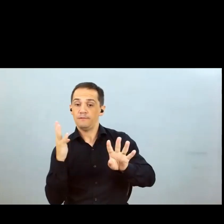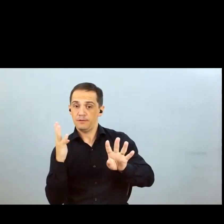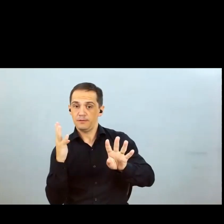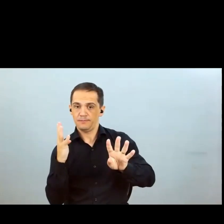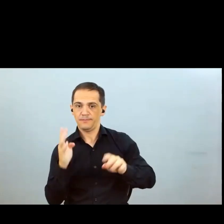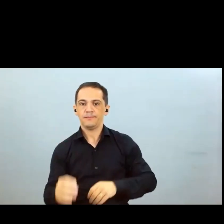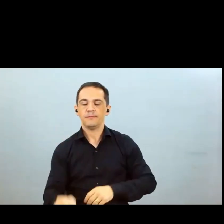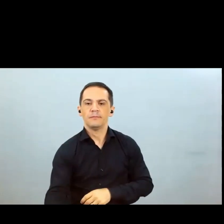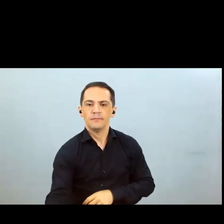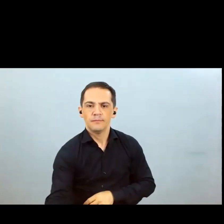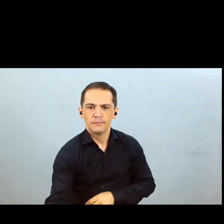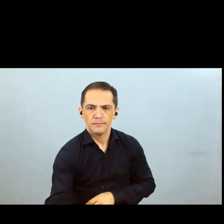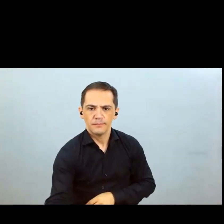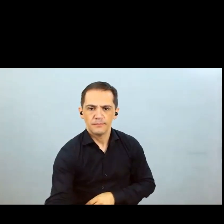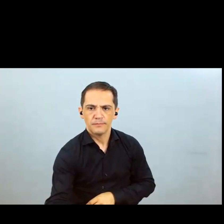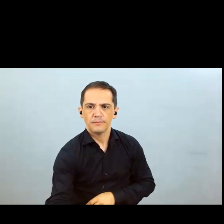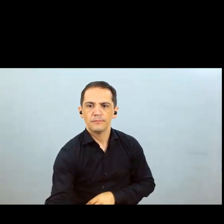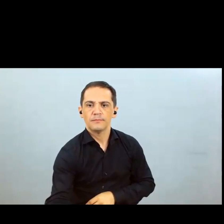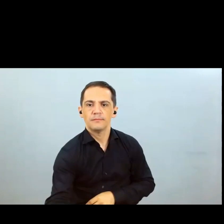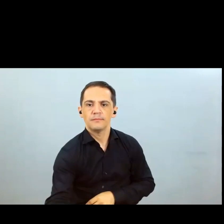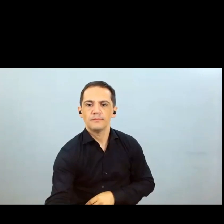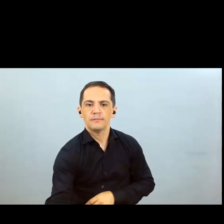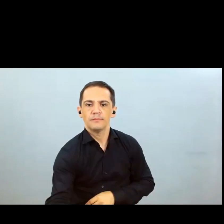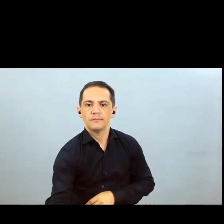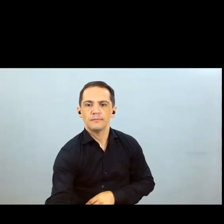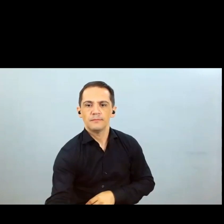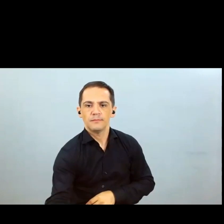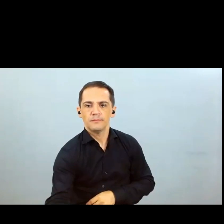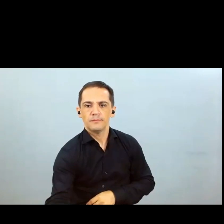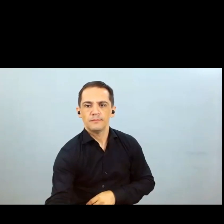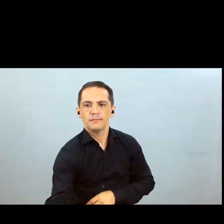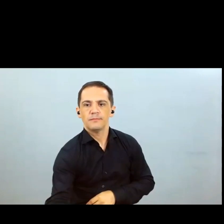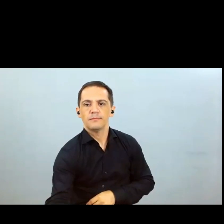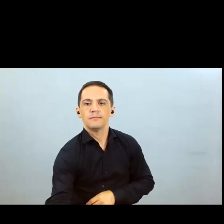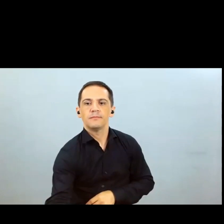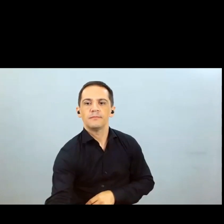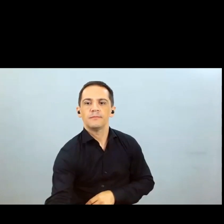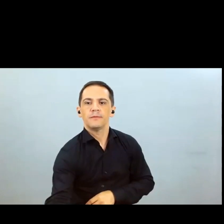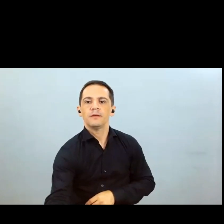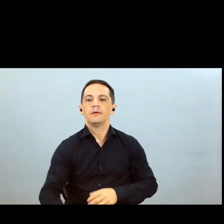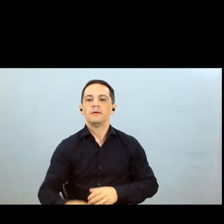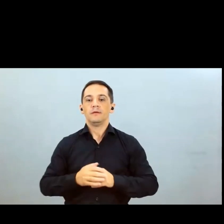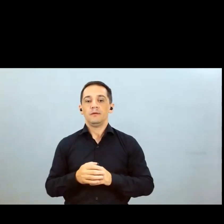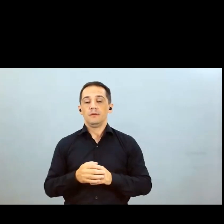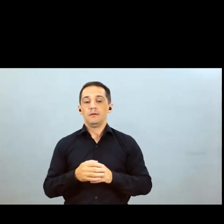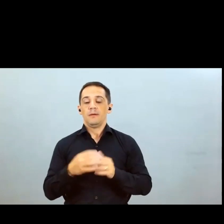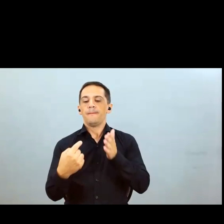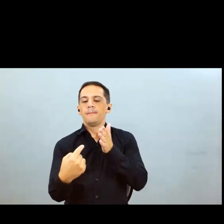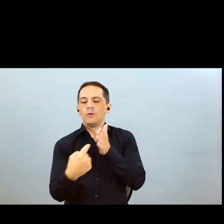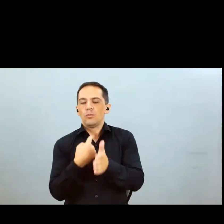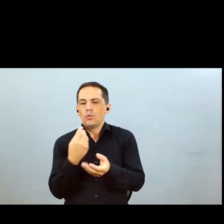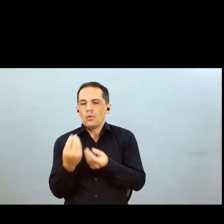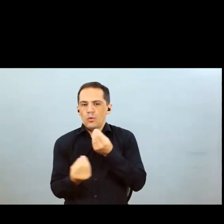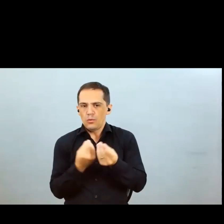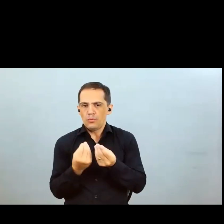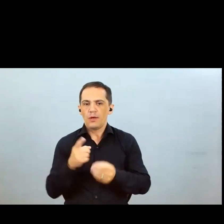aguardando a chamada da companhia. Lembrando que para fazer perguntas solicitamos que sejam enviadas via ícone de P&A no